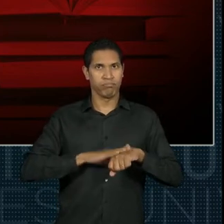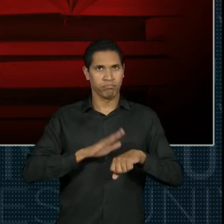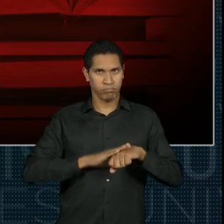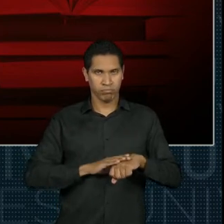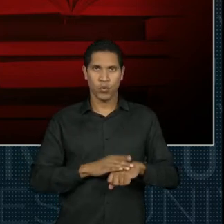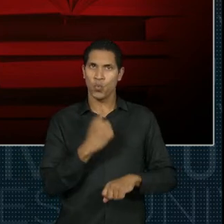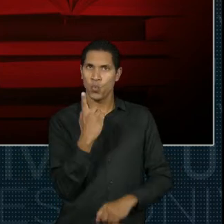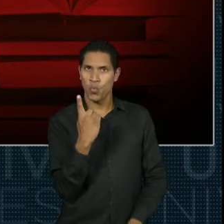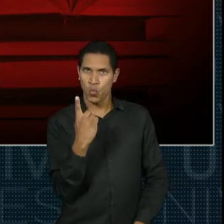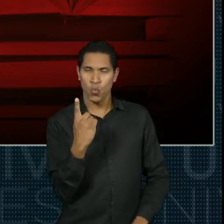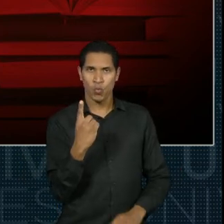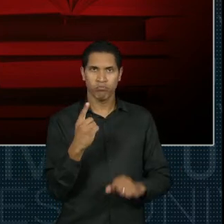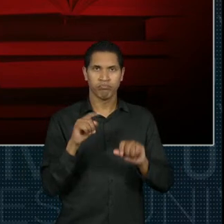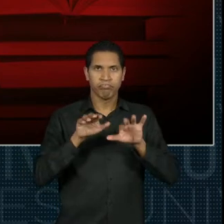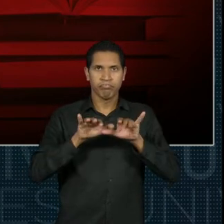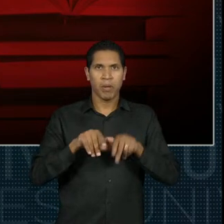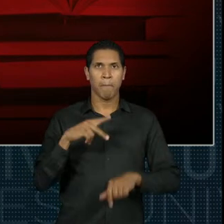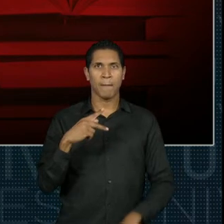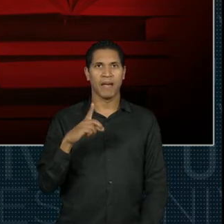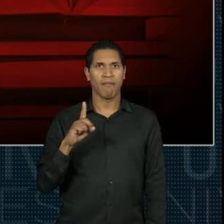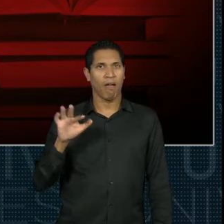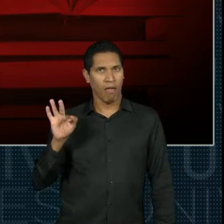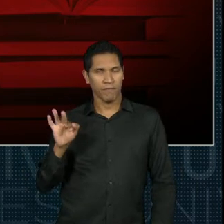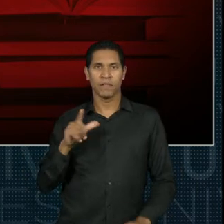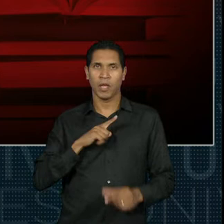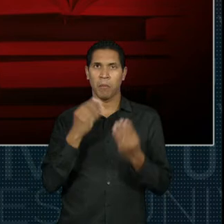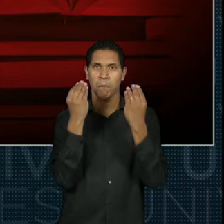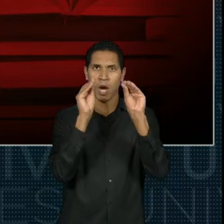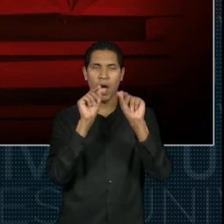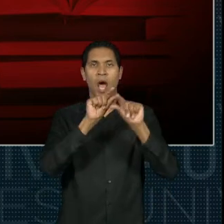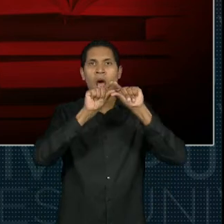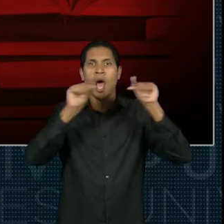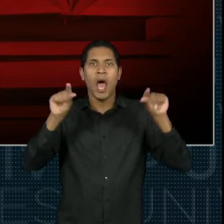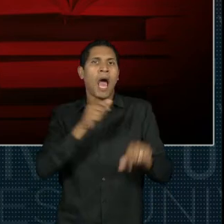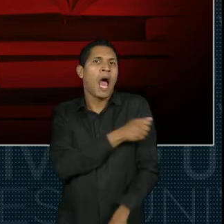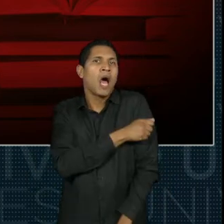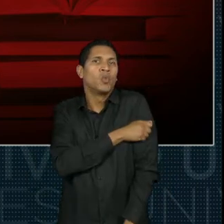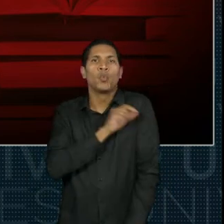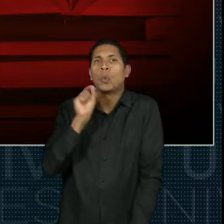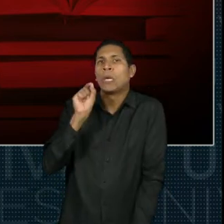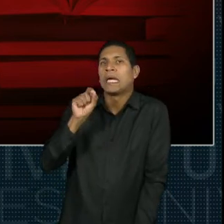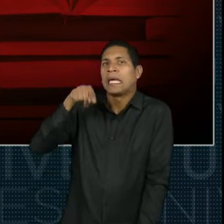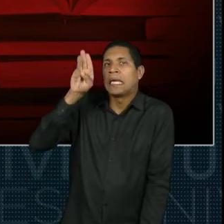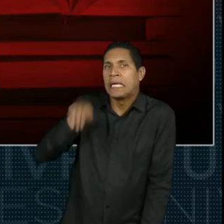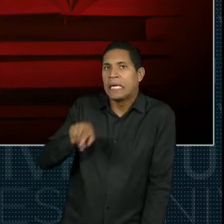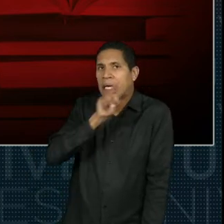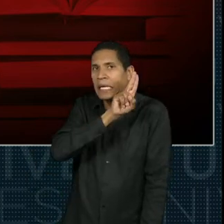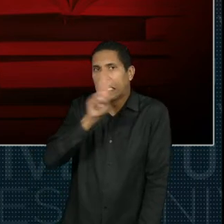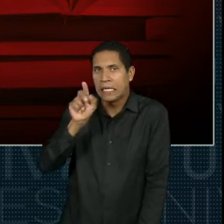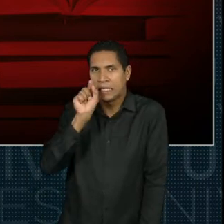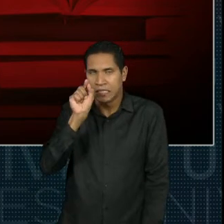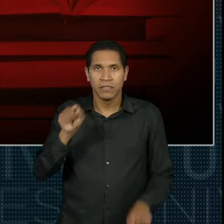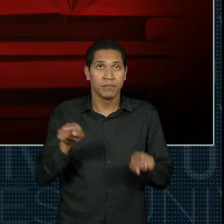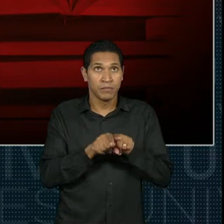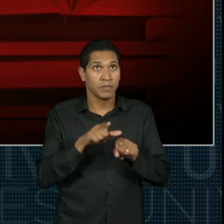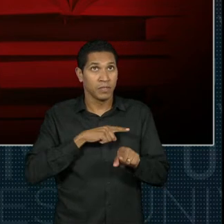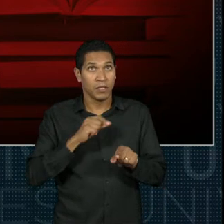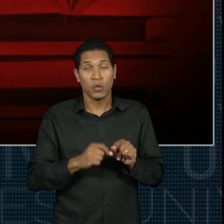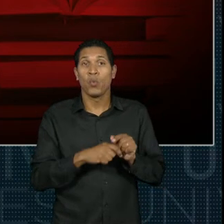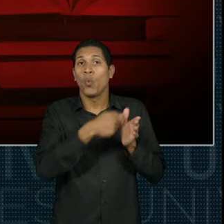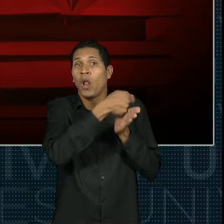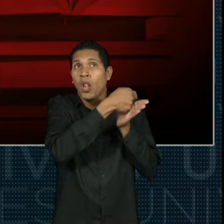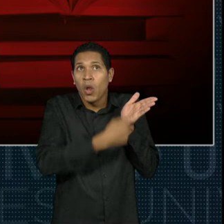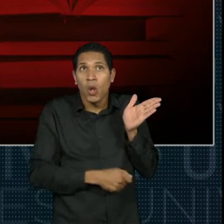PDF que vai conter a identificação do aluno e o relatório de certificação extracurricular.